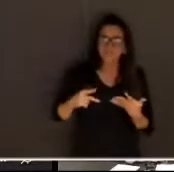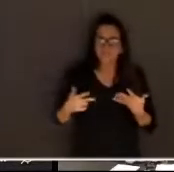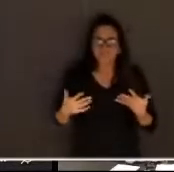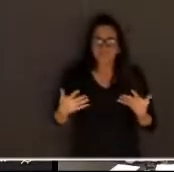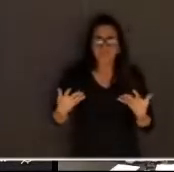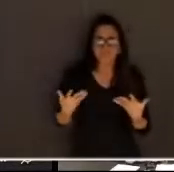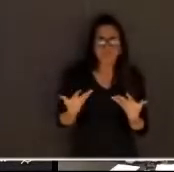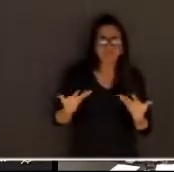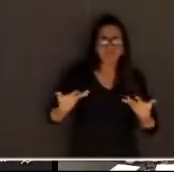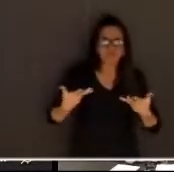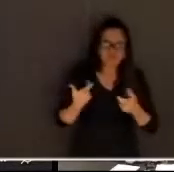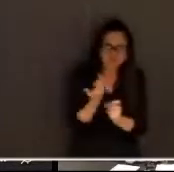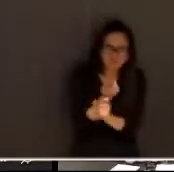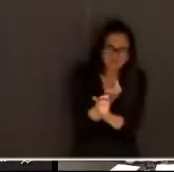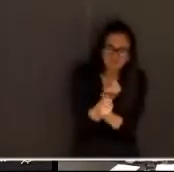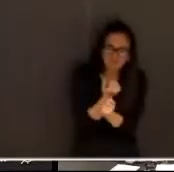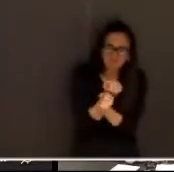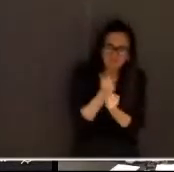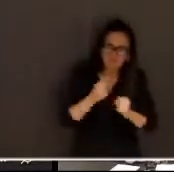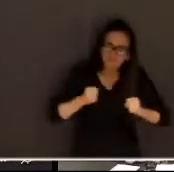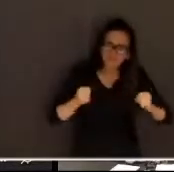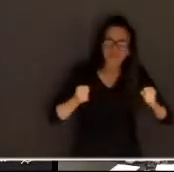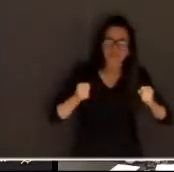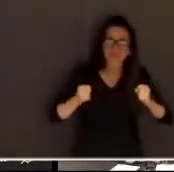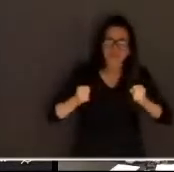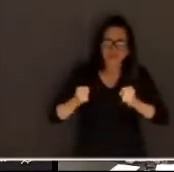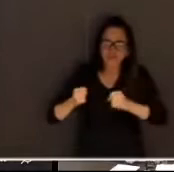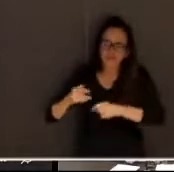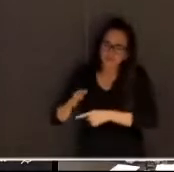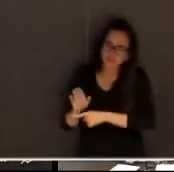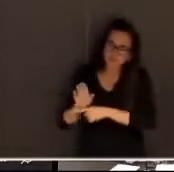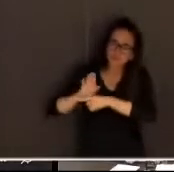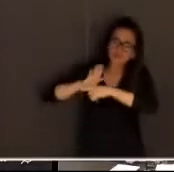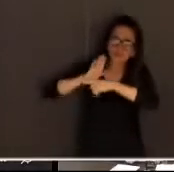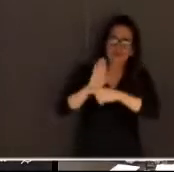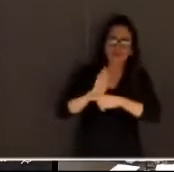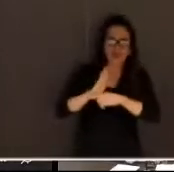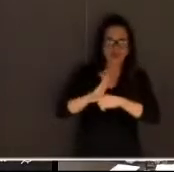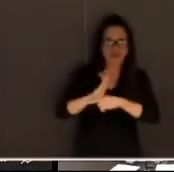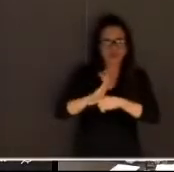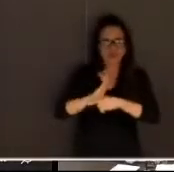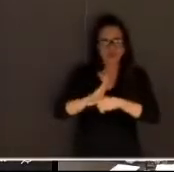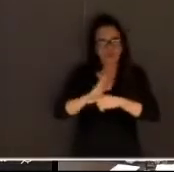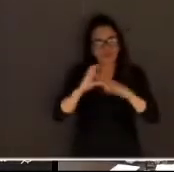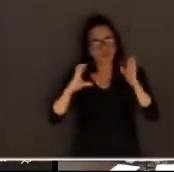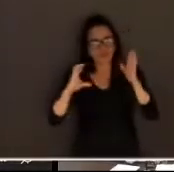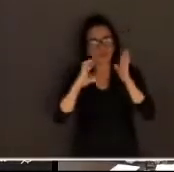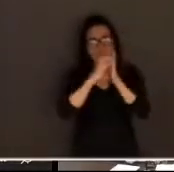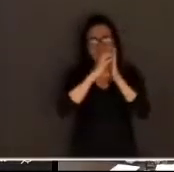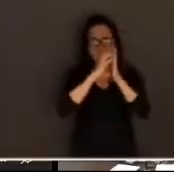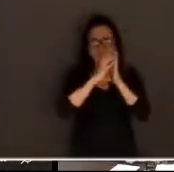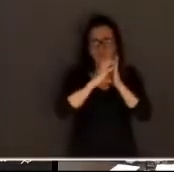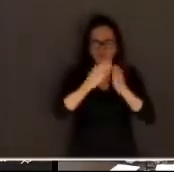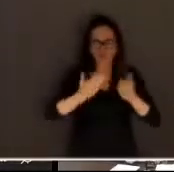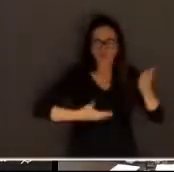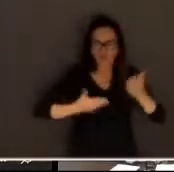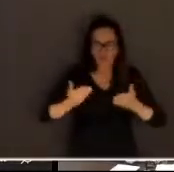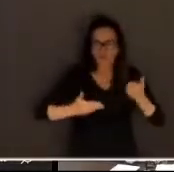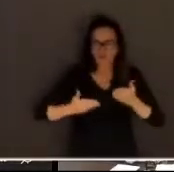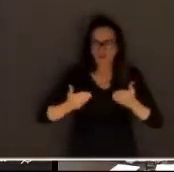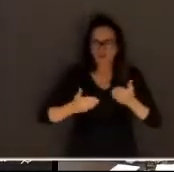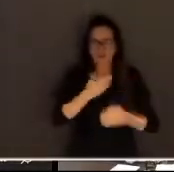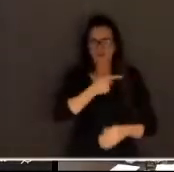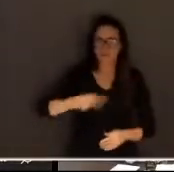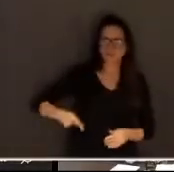para que haja um sentido na vida profissional de um servidor público ali nós defendemos a vida ali nós